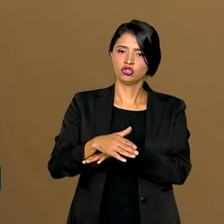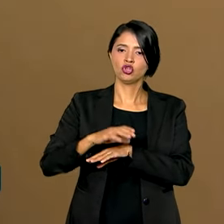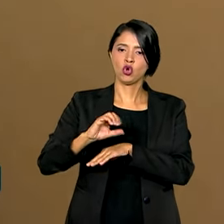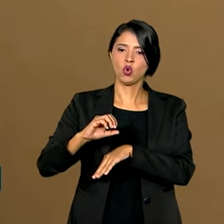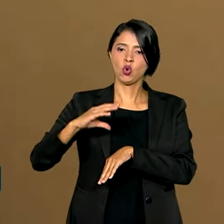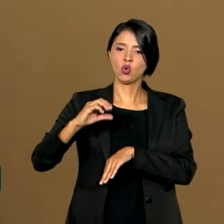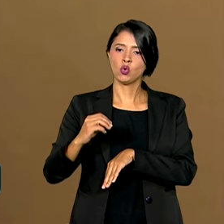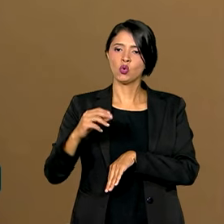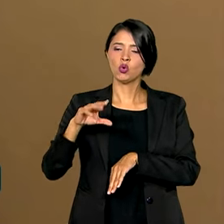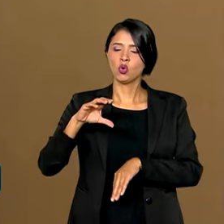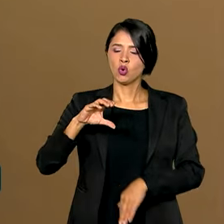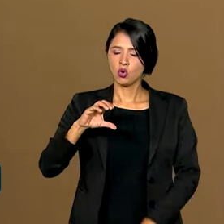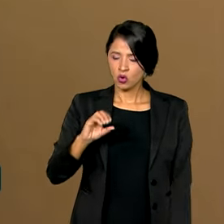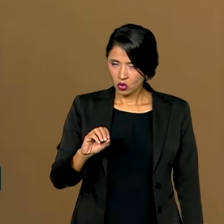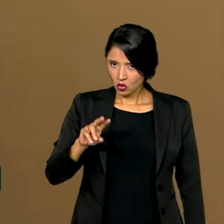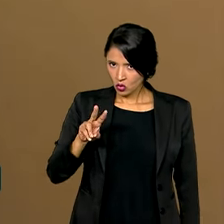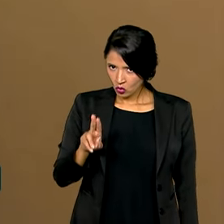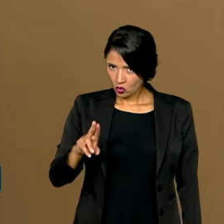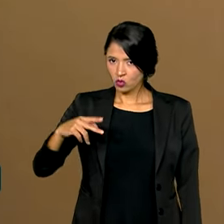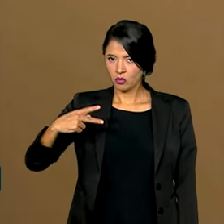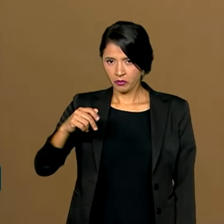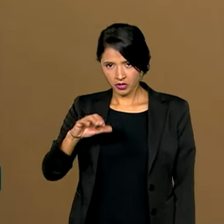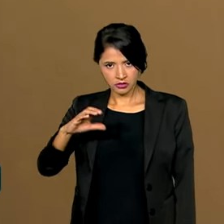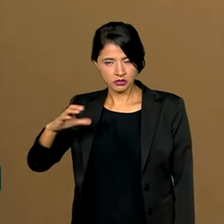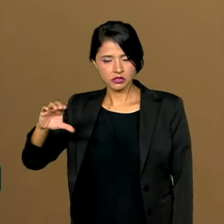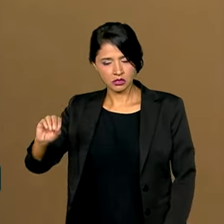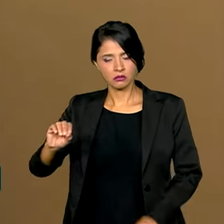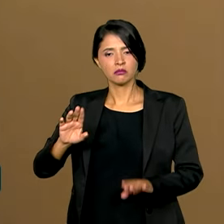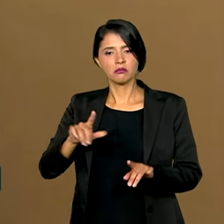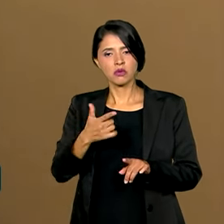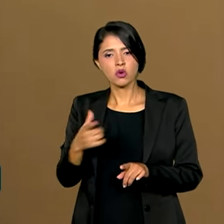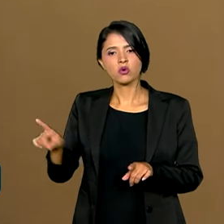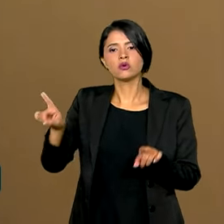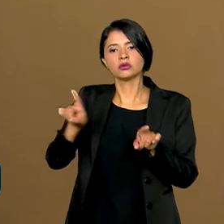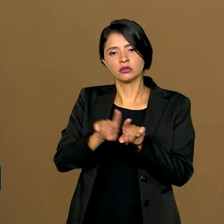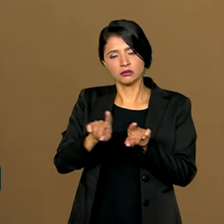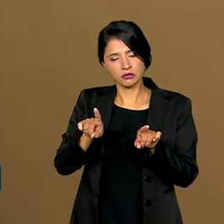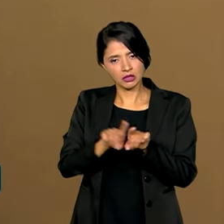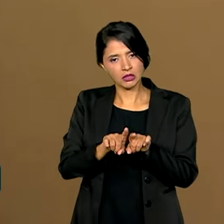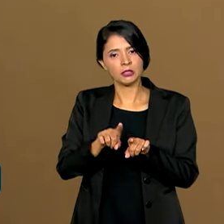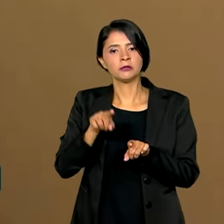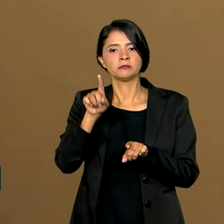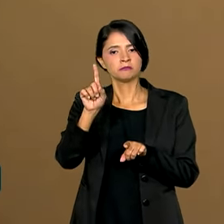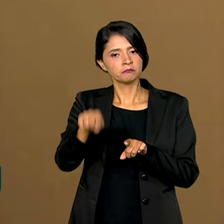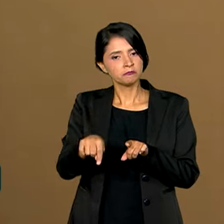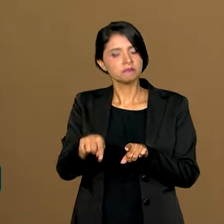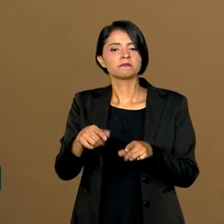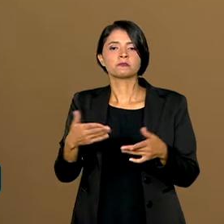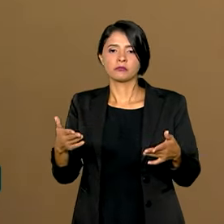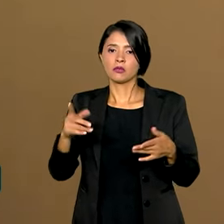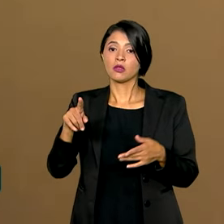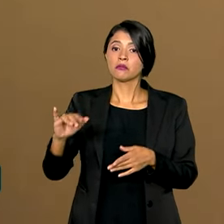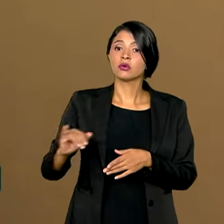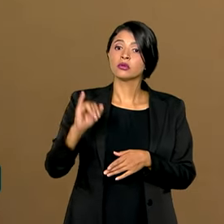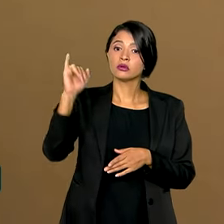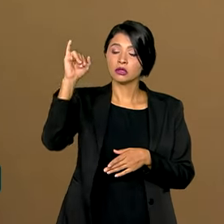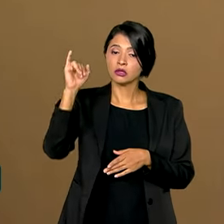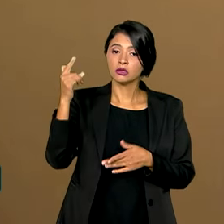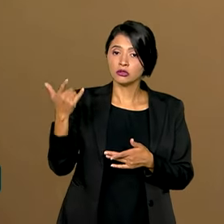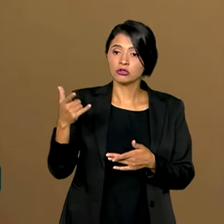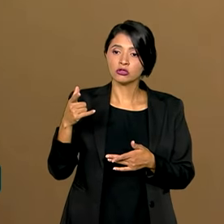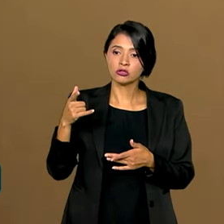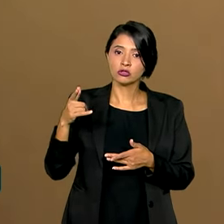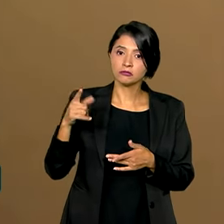é o trabalho na semana de referência, mas outras considerações importantes e